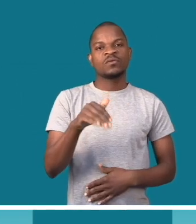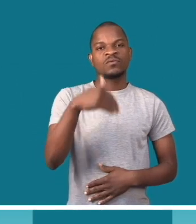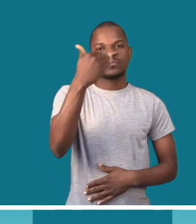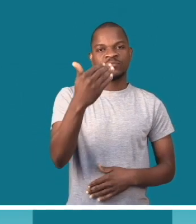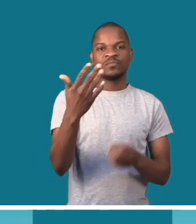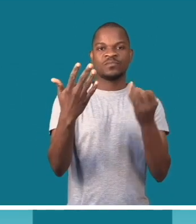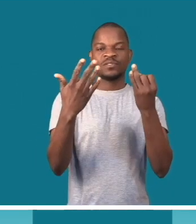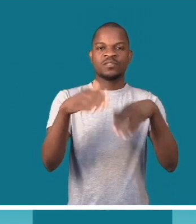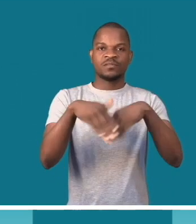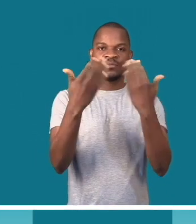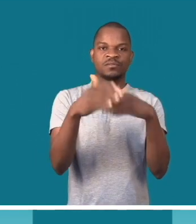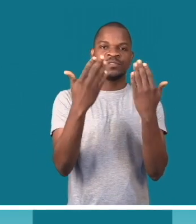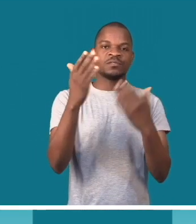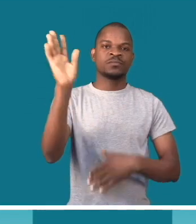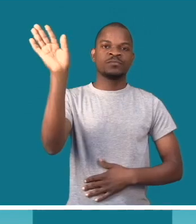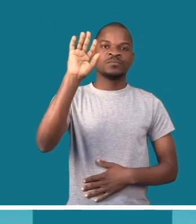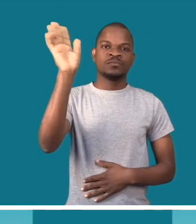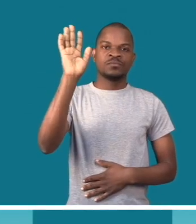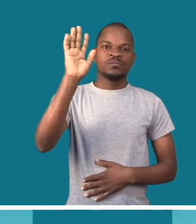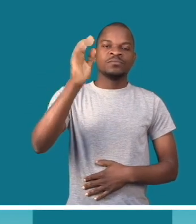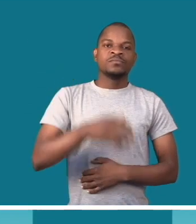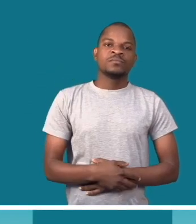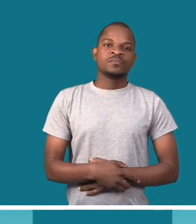voltamos daqui a sete dias. Até lá!